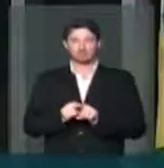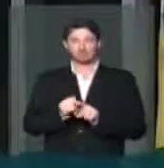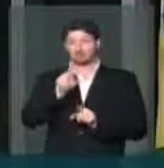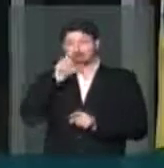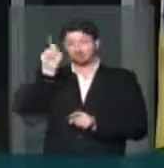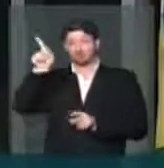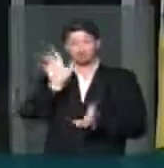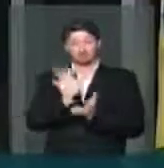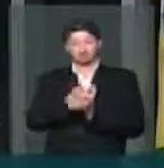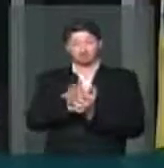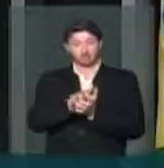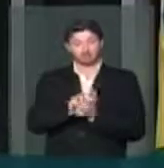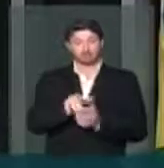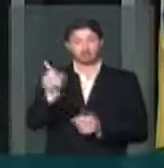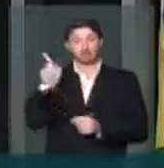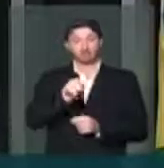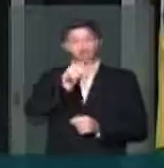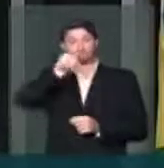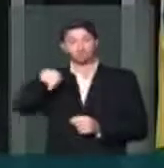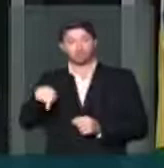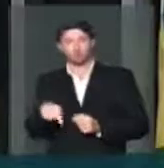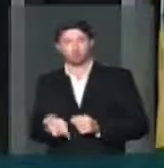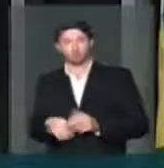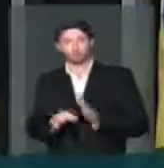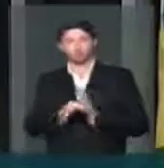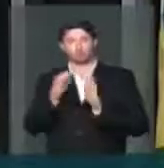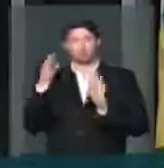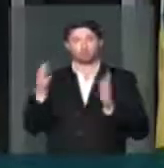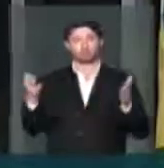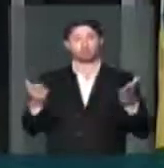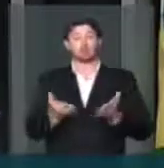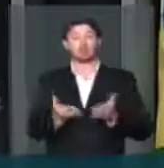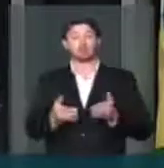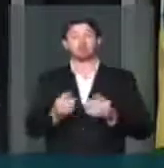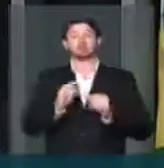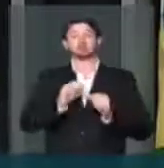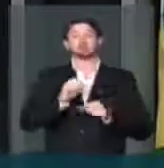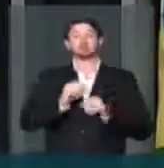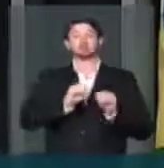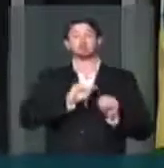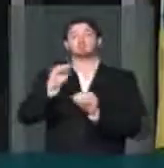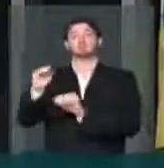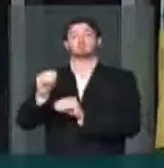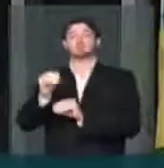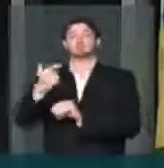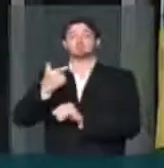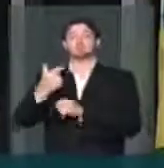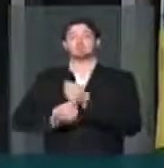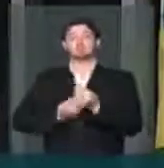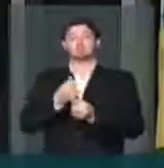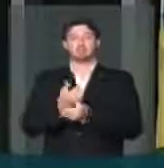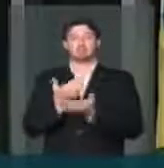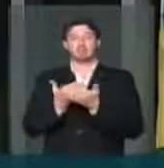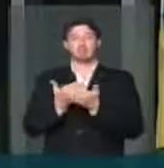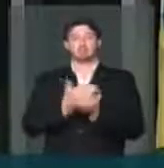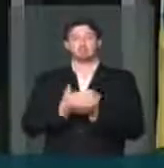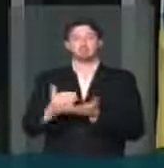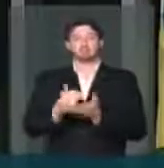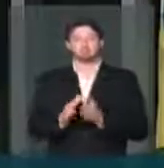no estado de Pernambuco, suspendeu as matrículas e coloca agora para o segundo semestre o início das aulas.